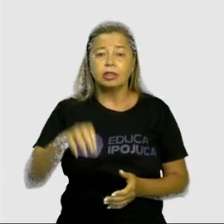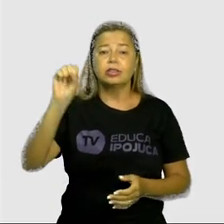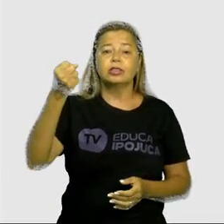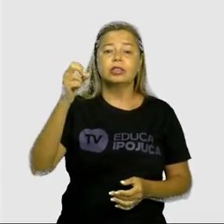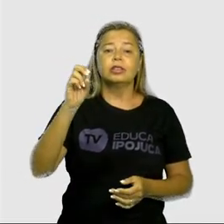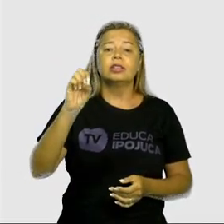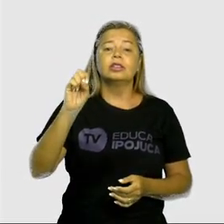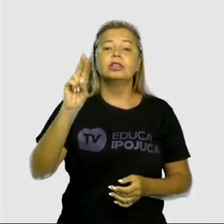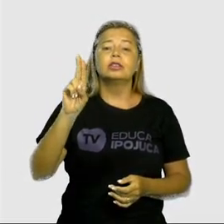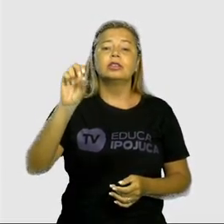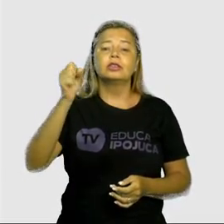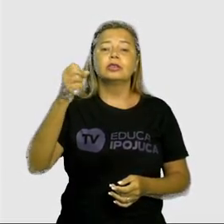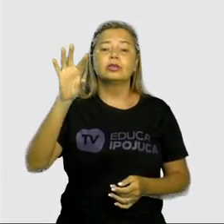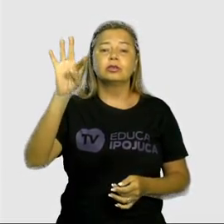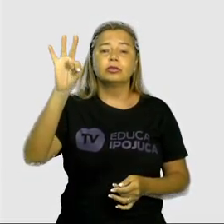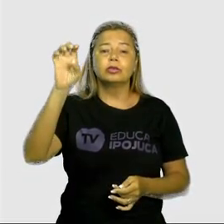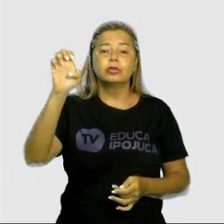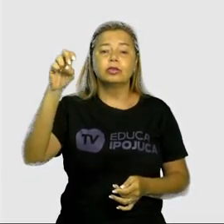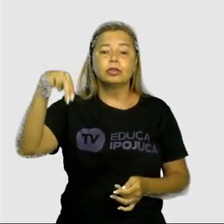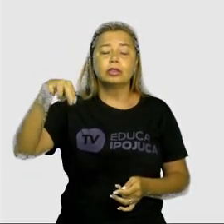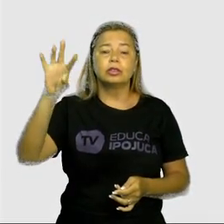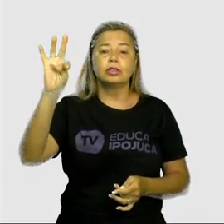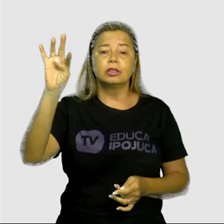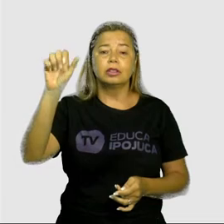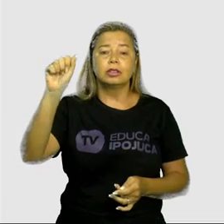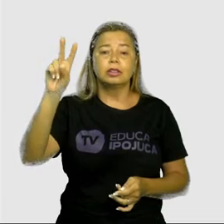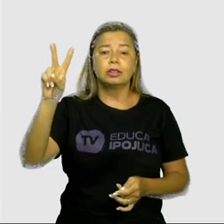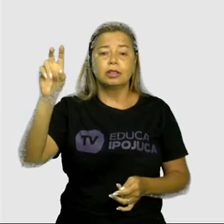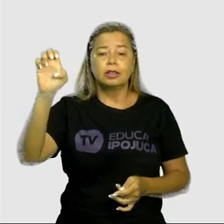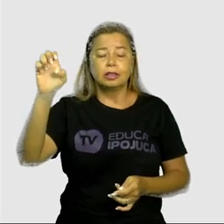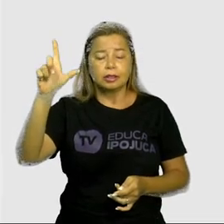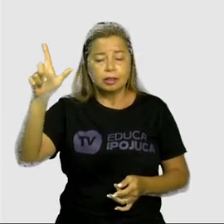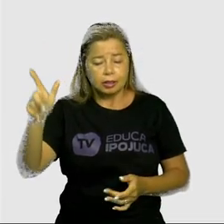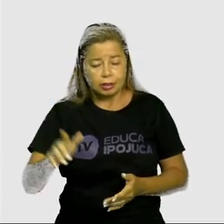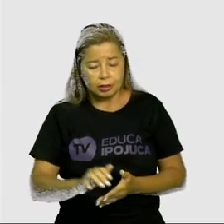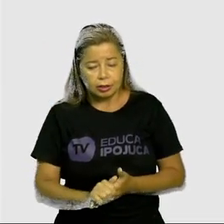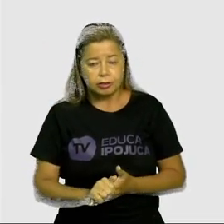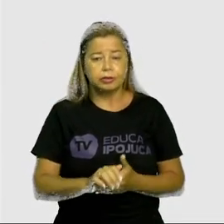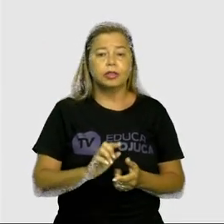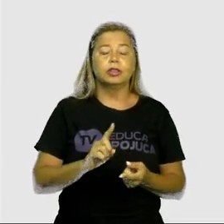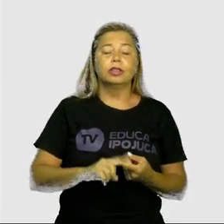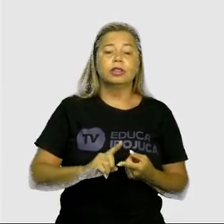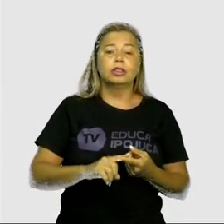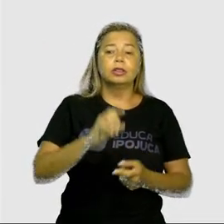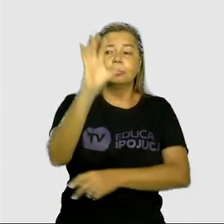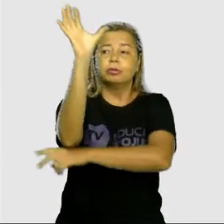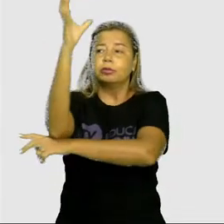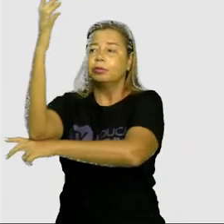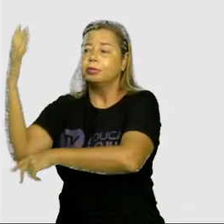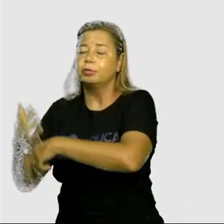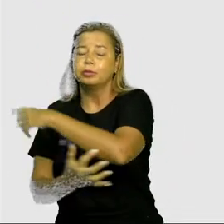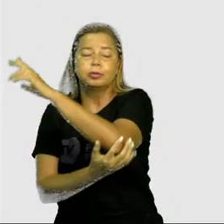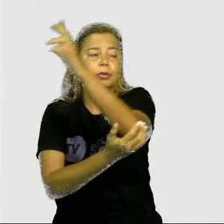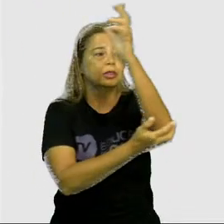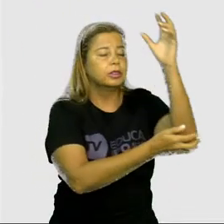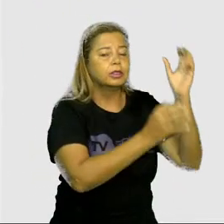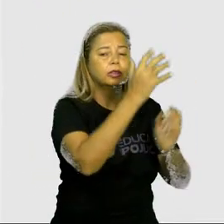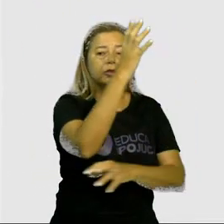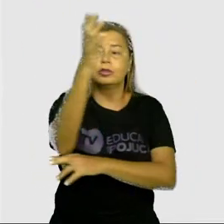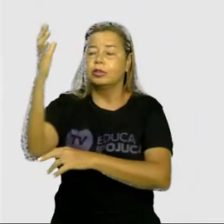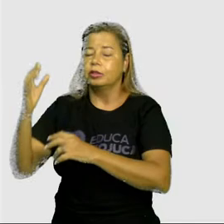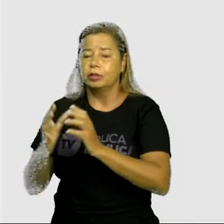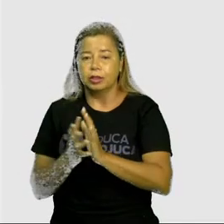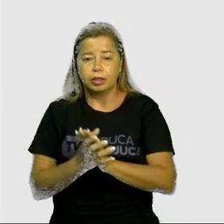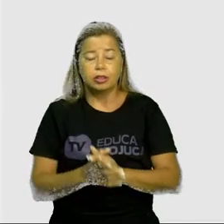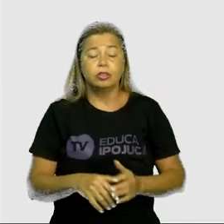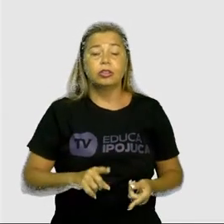florestas, reserva de desenvolvimento sustentável, área de proteção ambiental, reservas